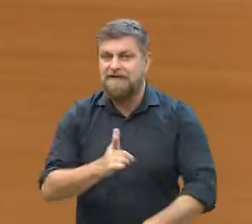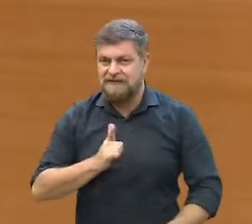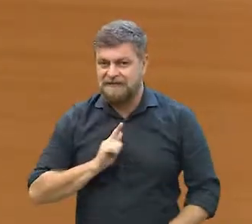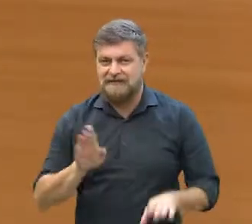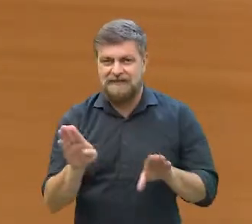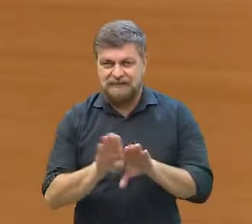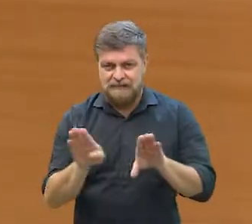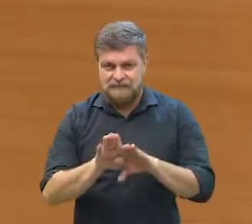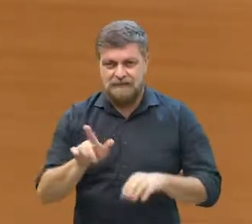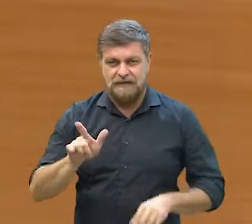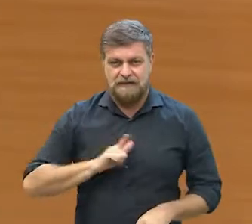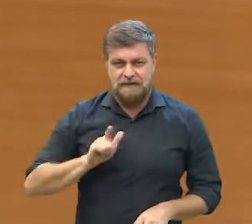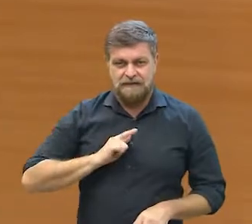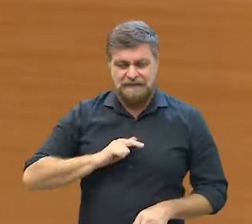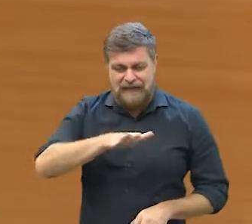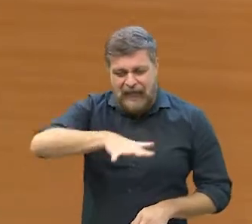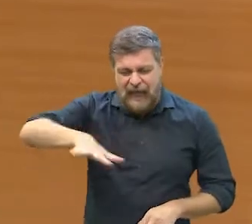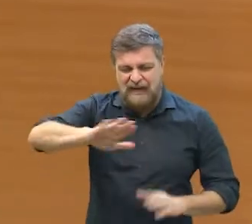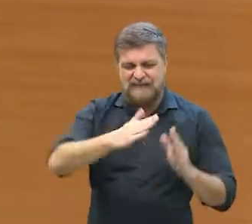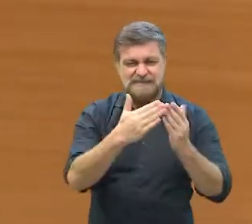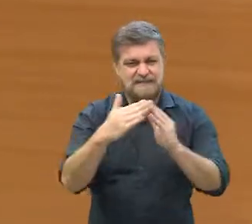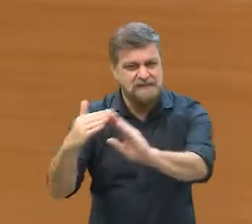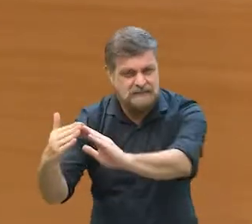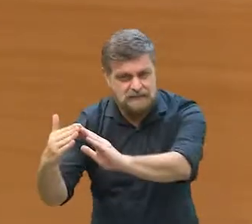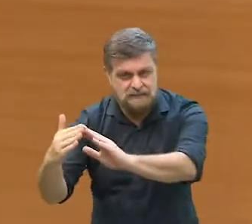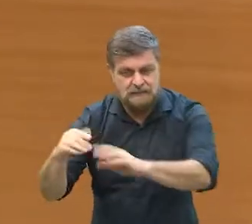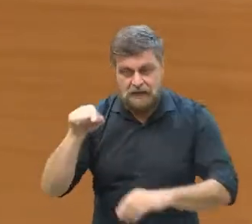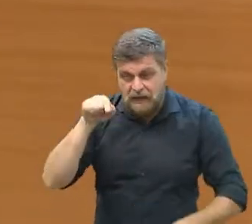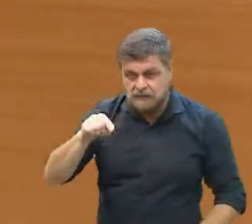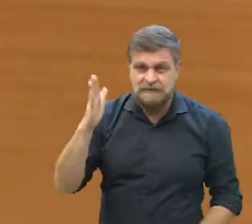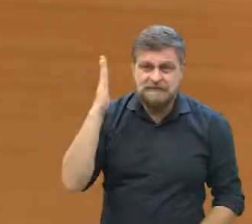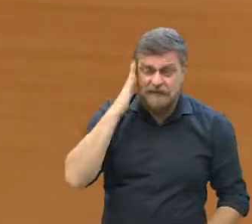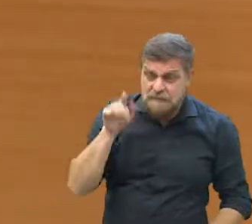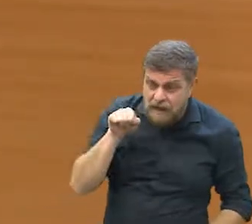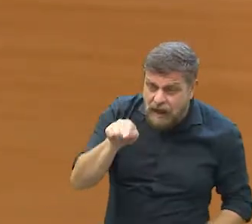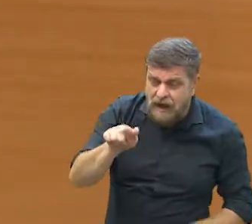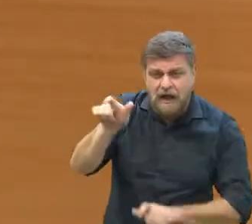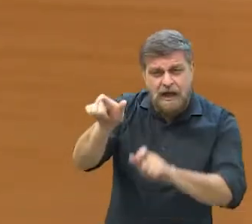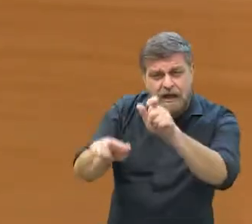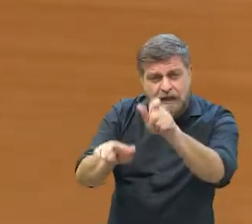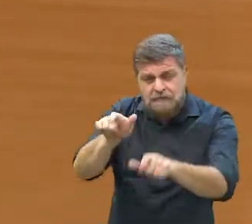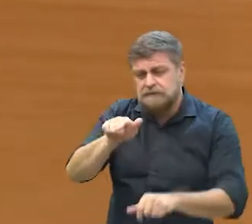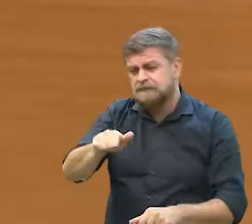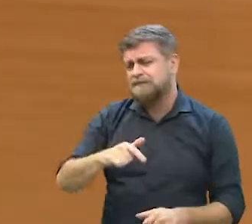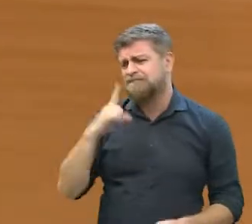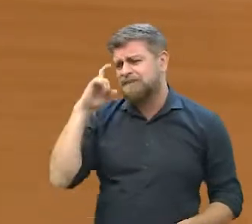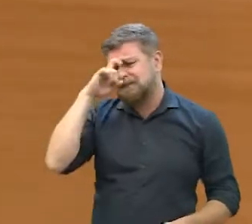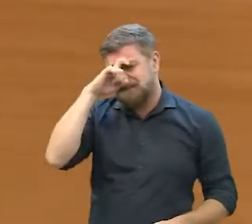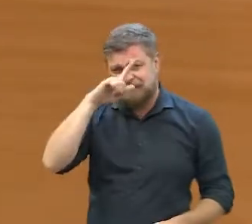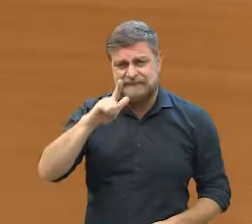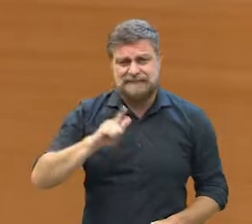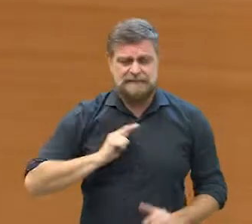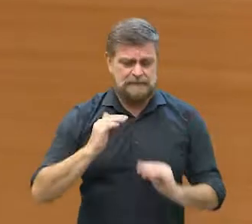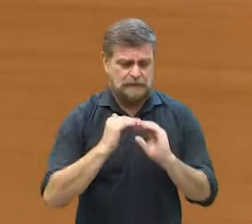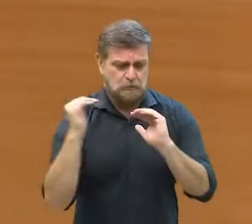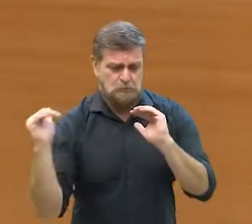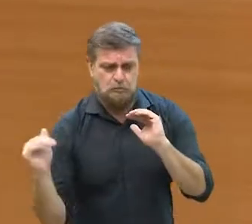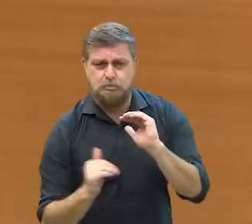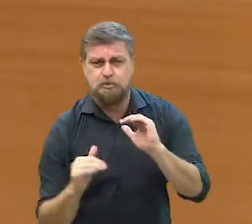na verdade, né? A gente tem amplas regiões periféricas, que a gente sabe que as pessoas têm muitas dificuldades, situação de